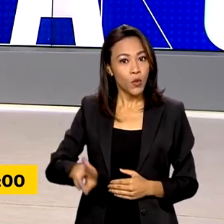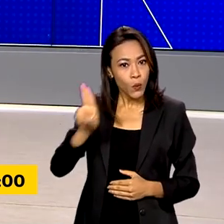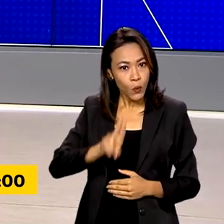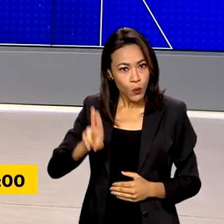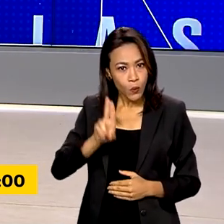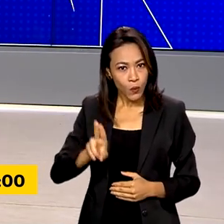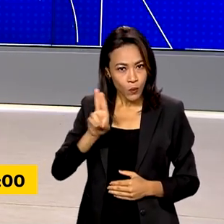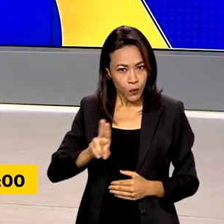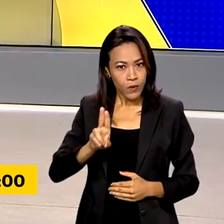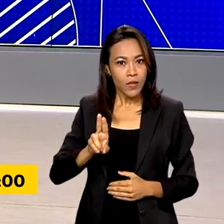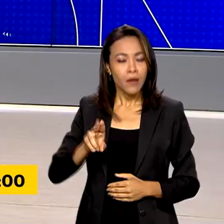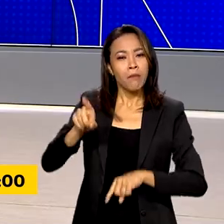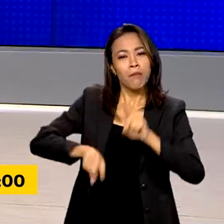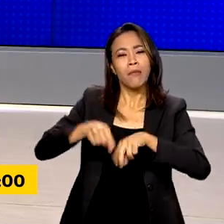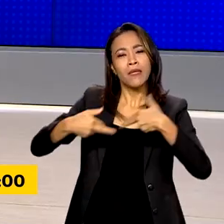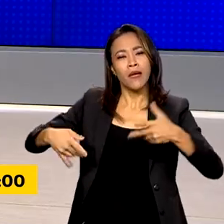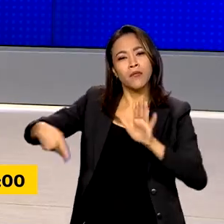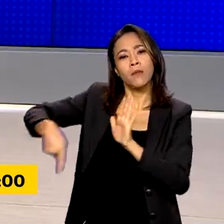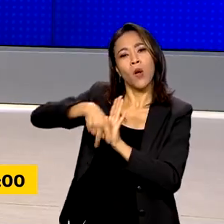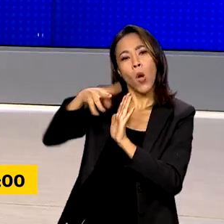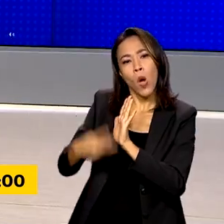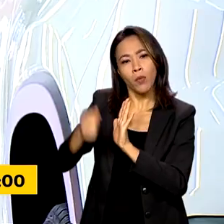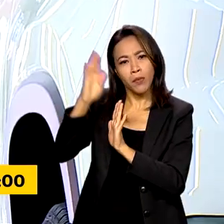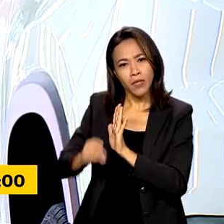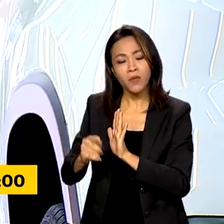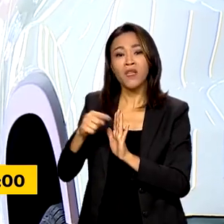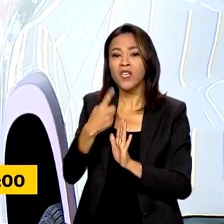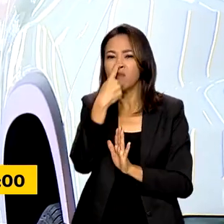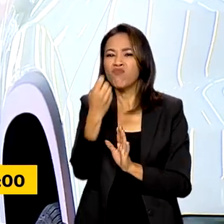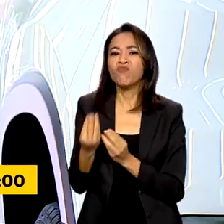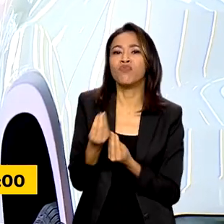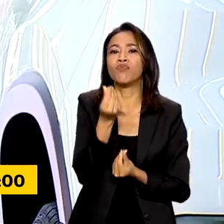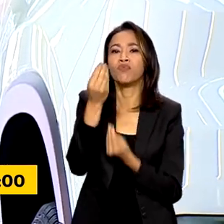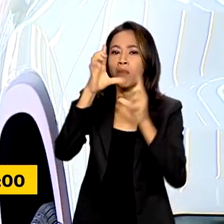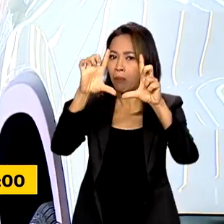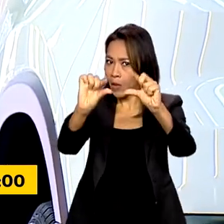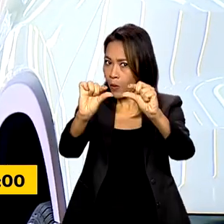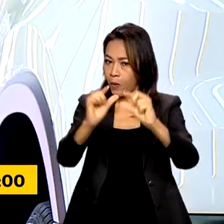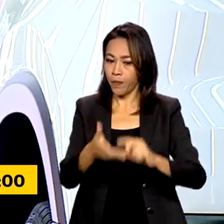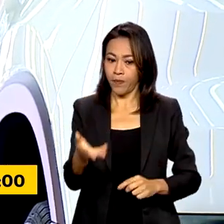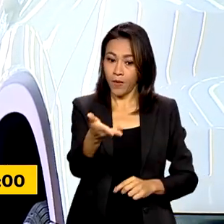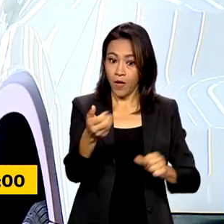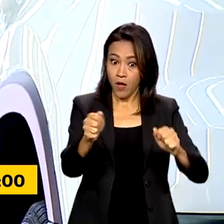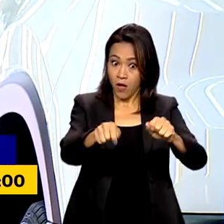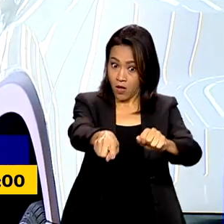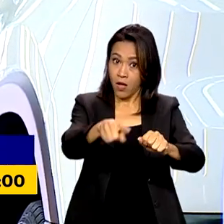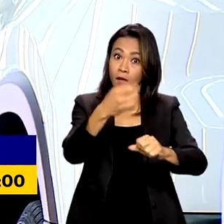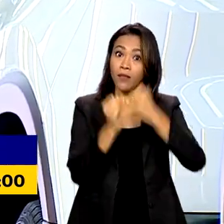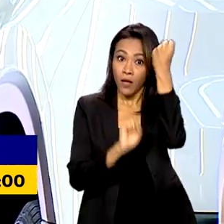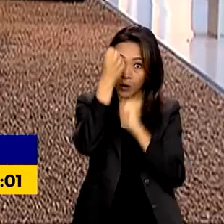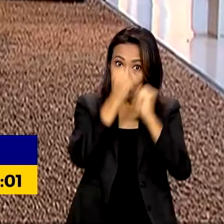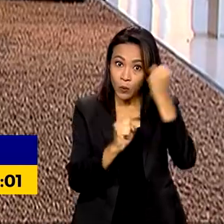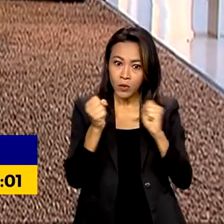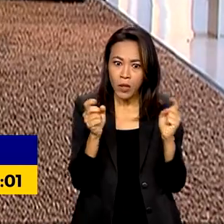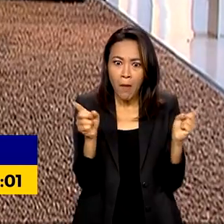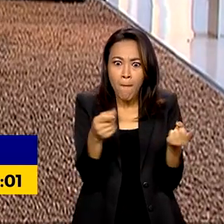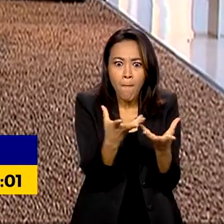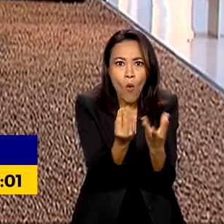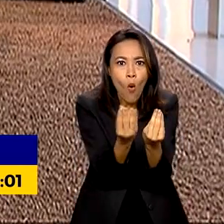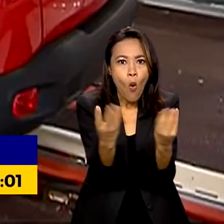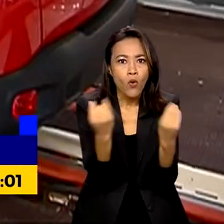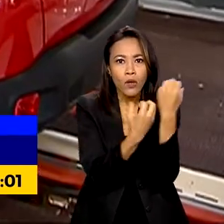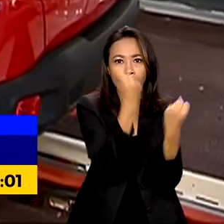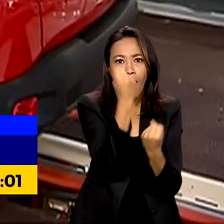nacionais e que poluem menos. No pátio, milhares de carros novos à espera de um